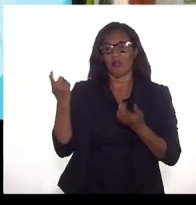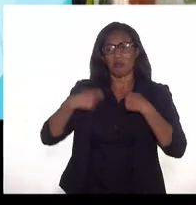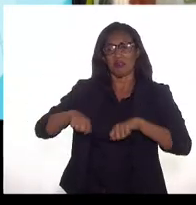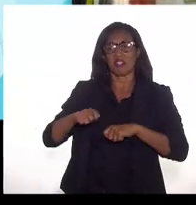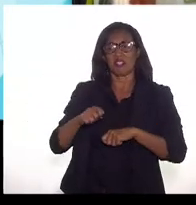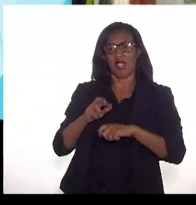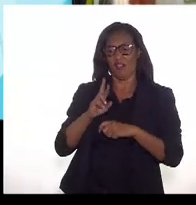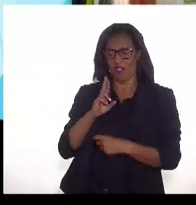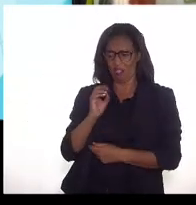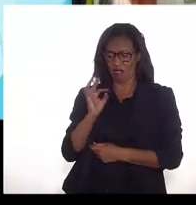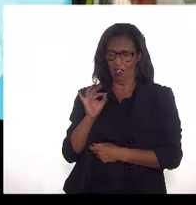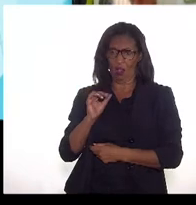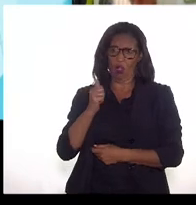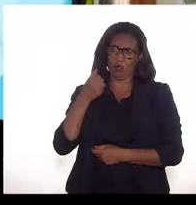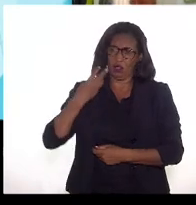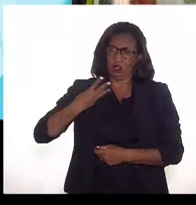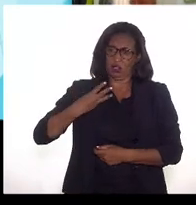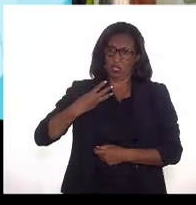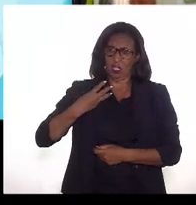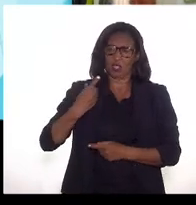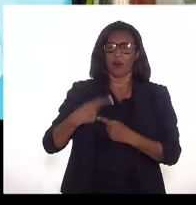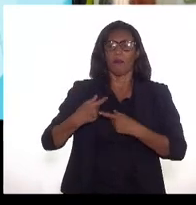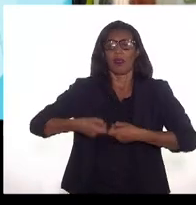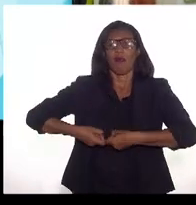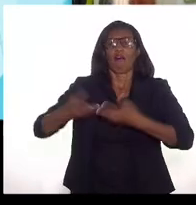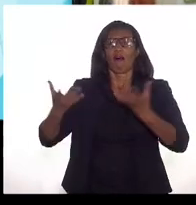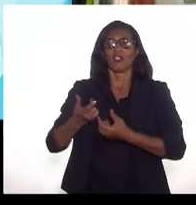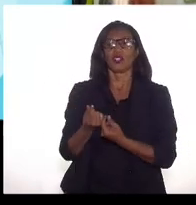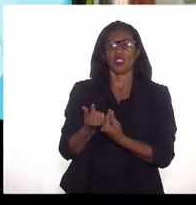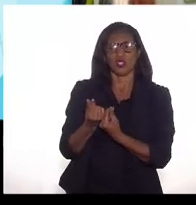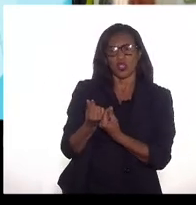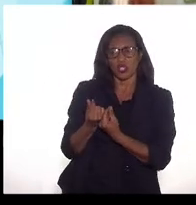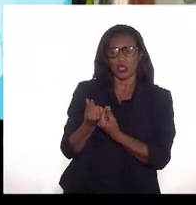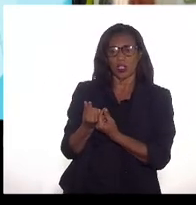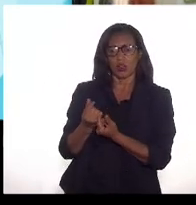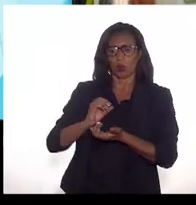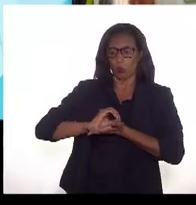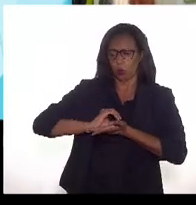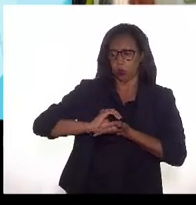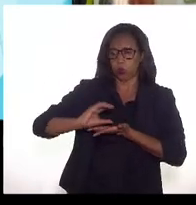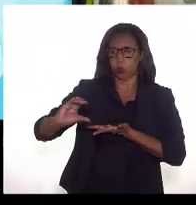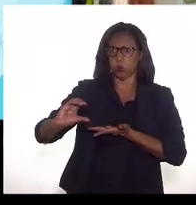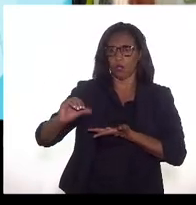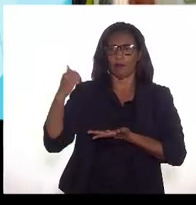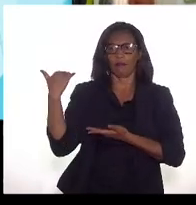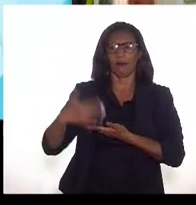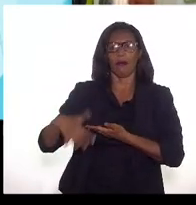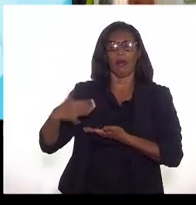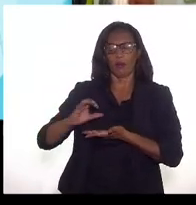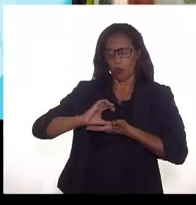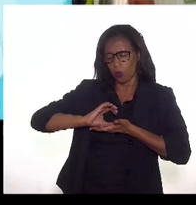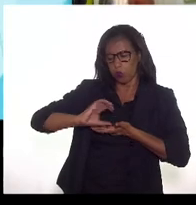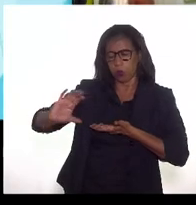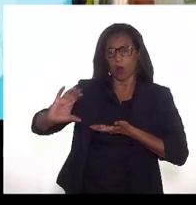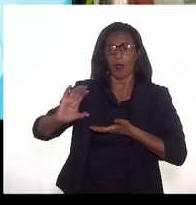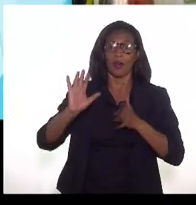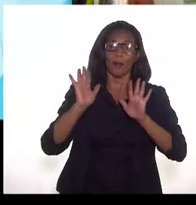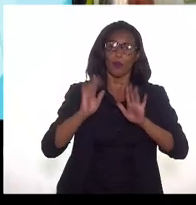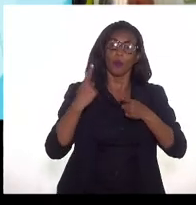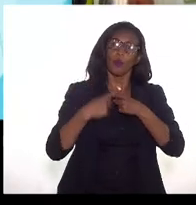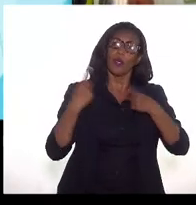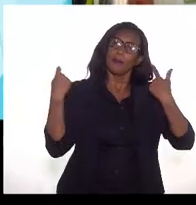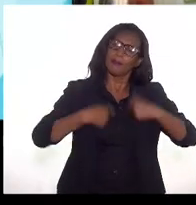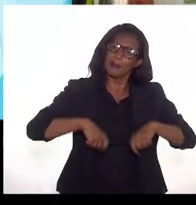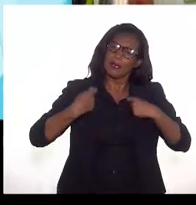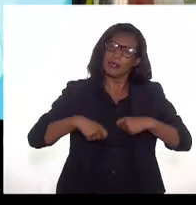Quem é que ia gastar esse dinheiro, esse investimento que é alto, não houvesse necessidade de escoar o